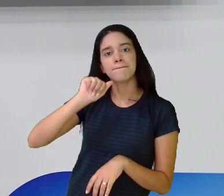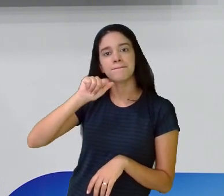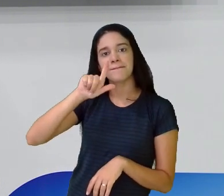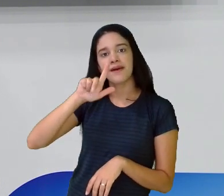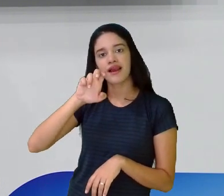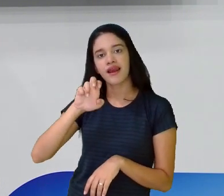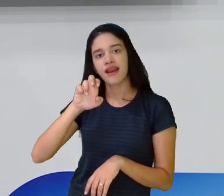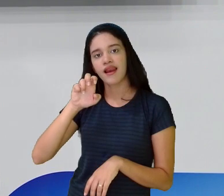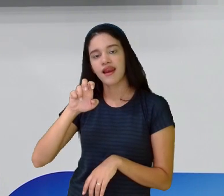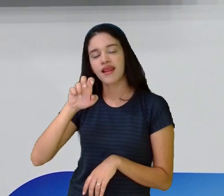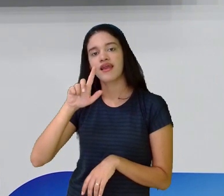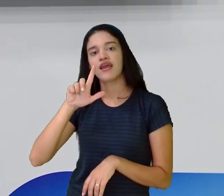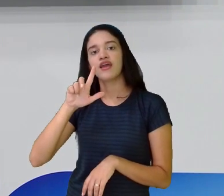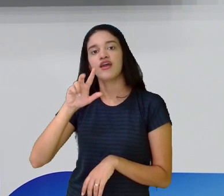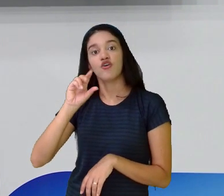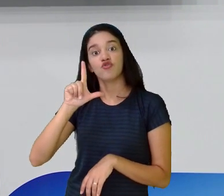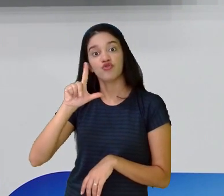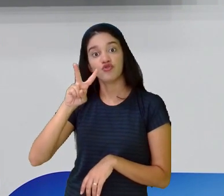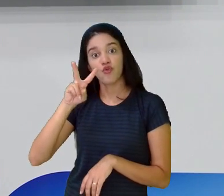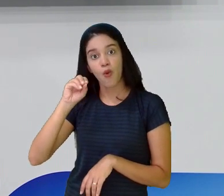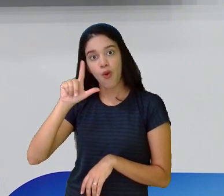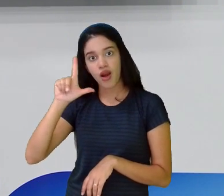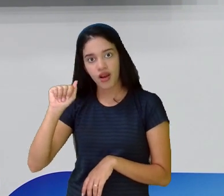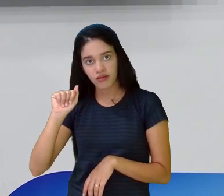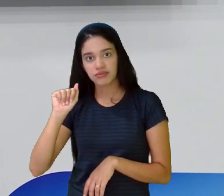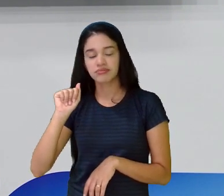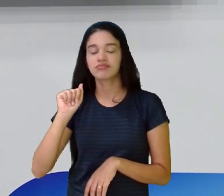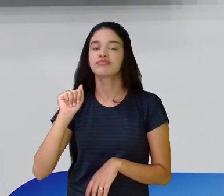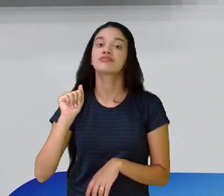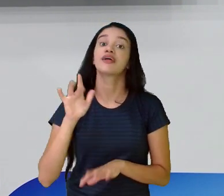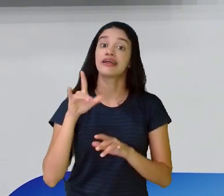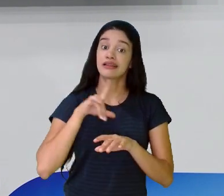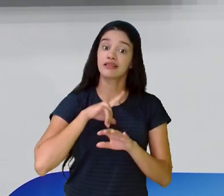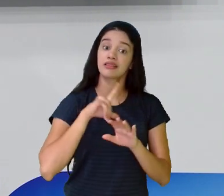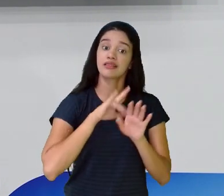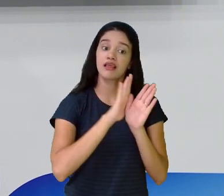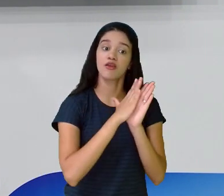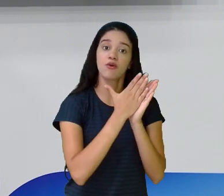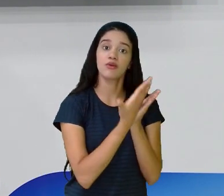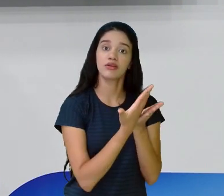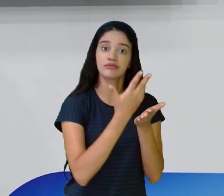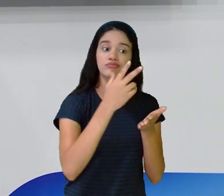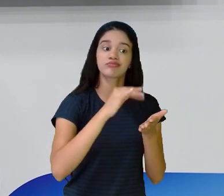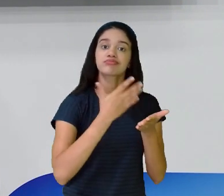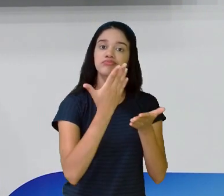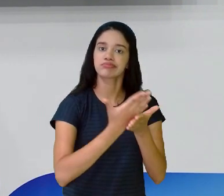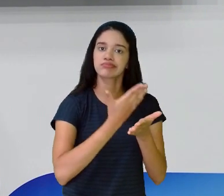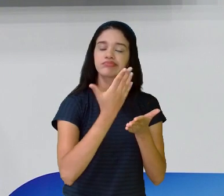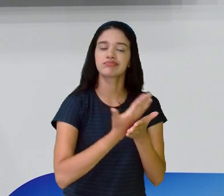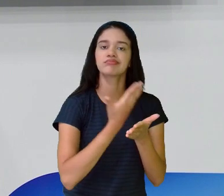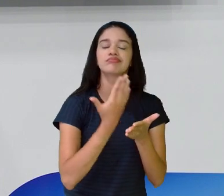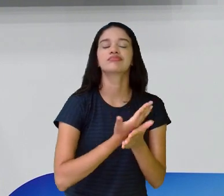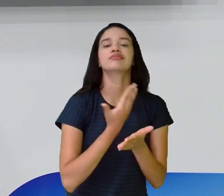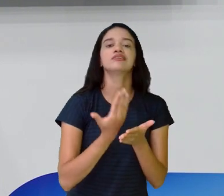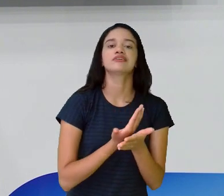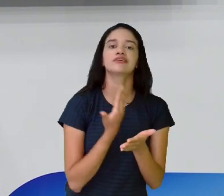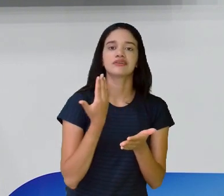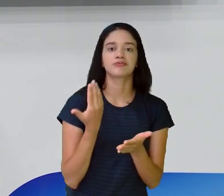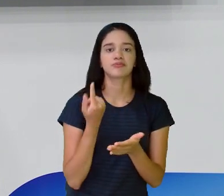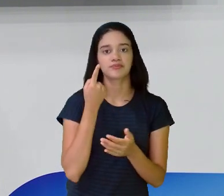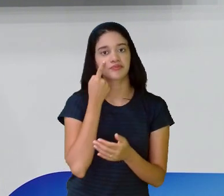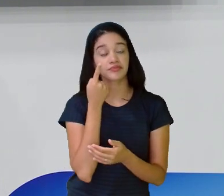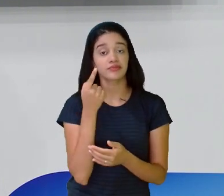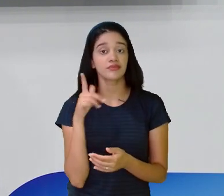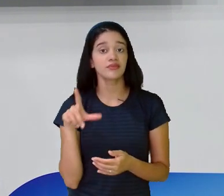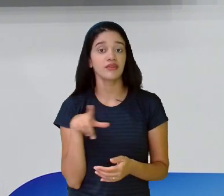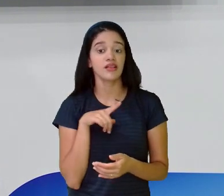Vocês já viram? Tem o livro que ela conta que é a história lá da Bela Adormecida. Que ela que amaldiçou e